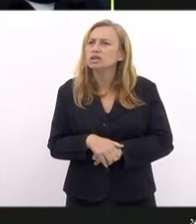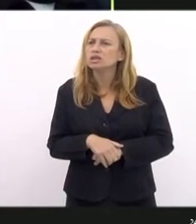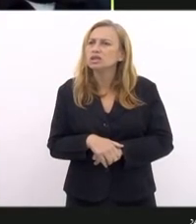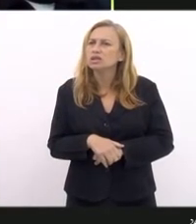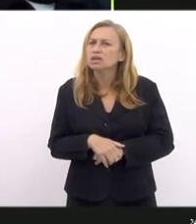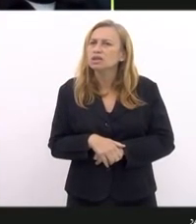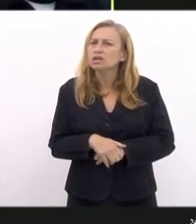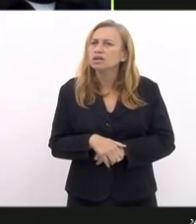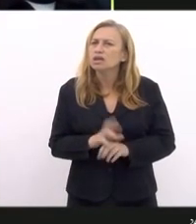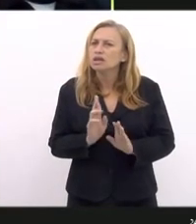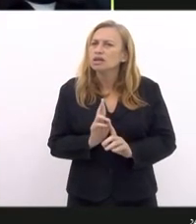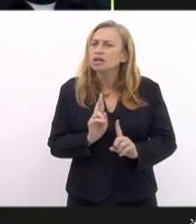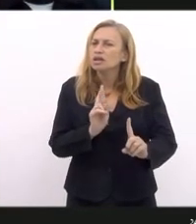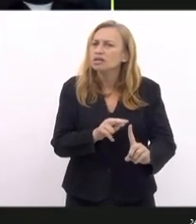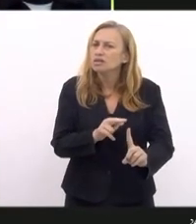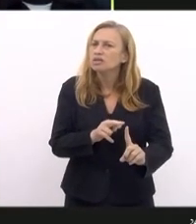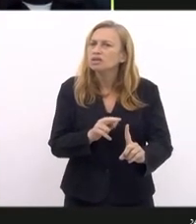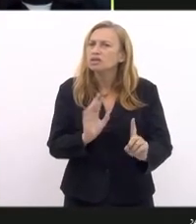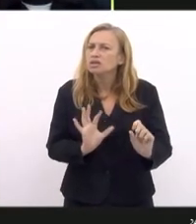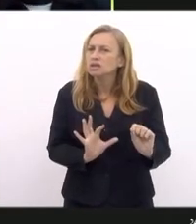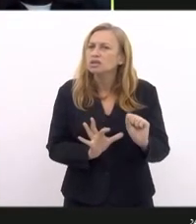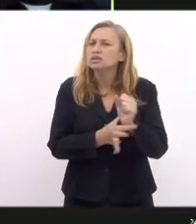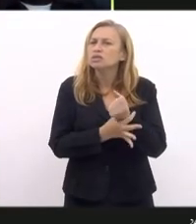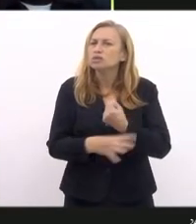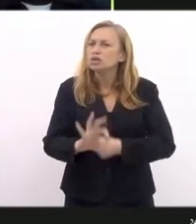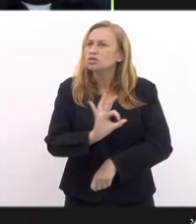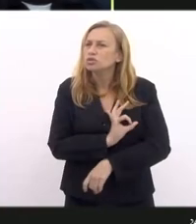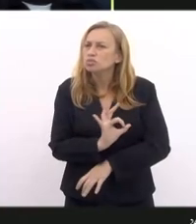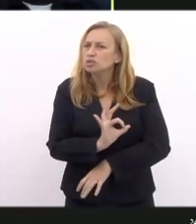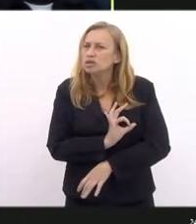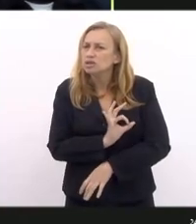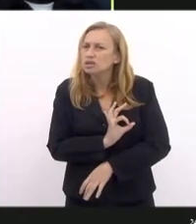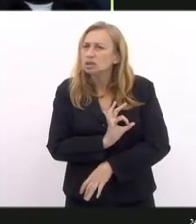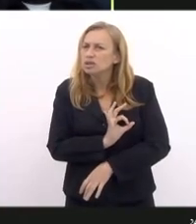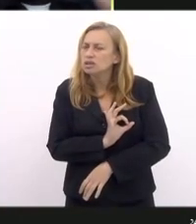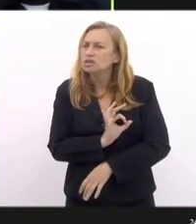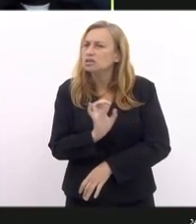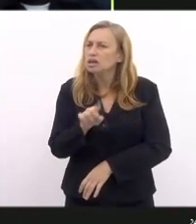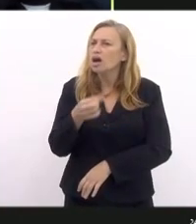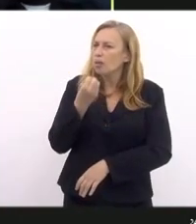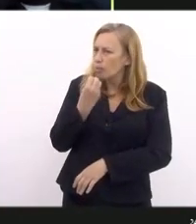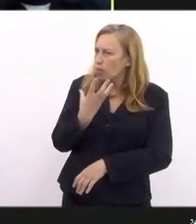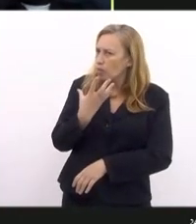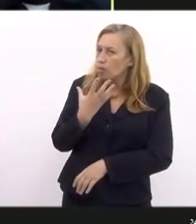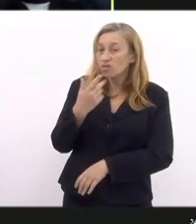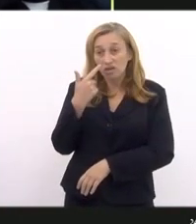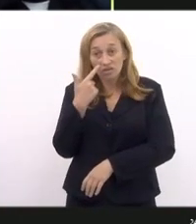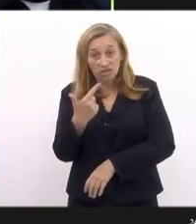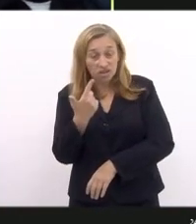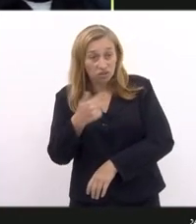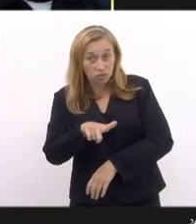referente à própria segurança dos policiais, e é bom revê-la novamente.